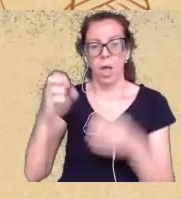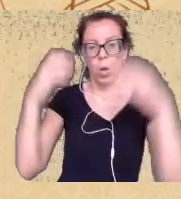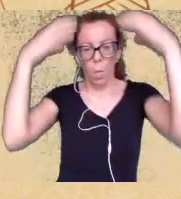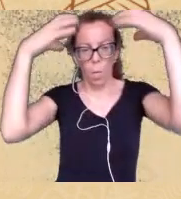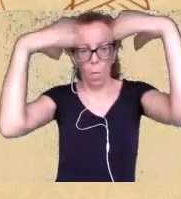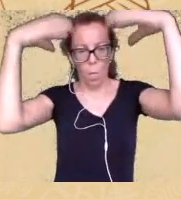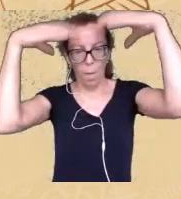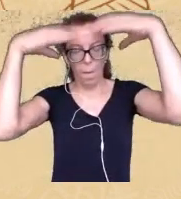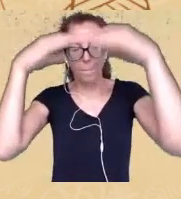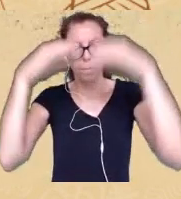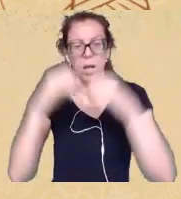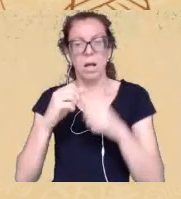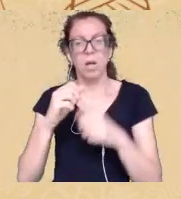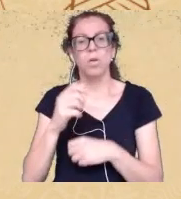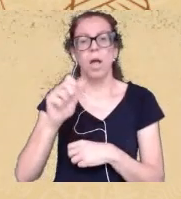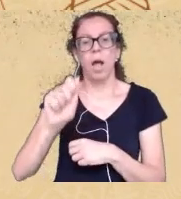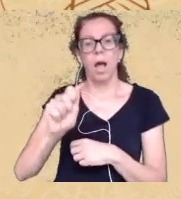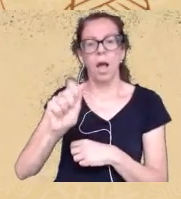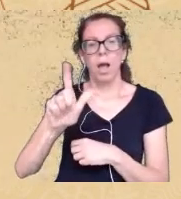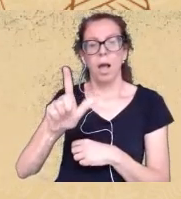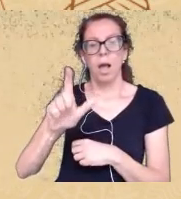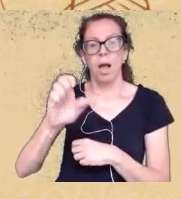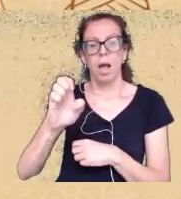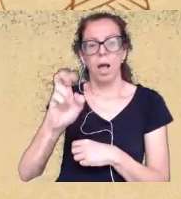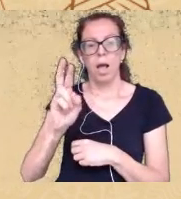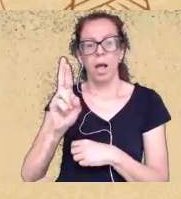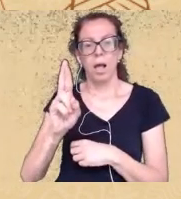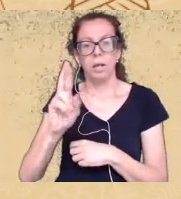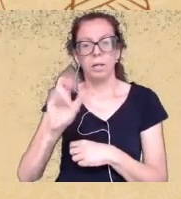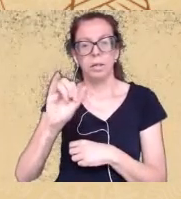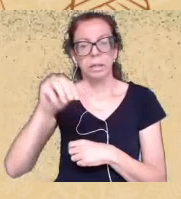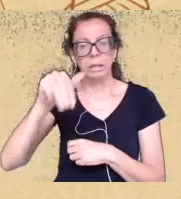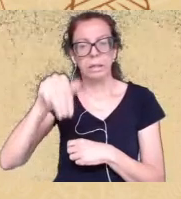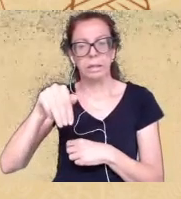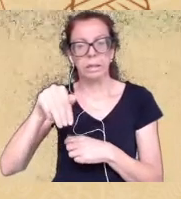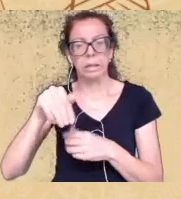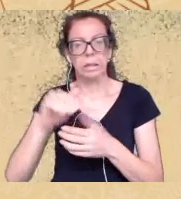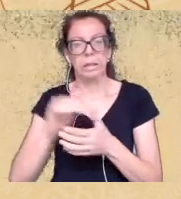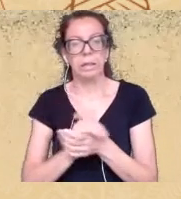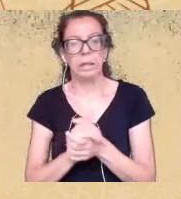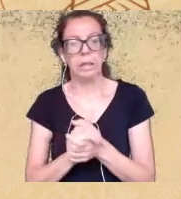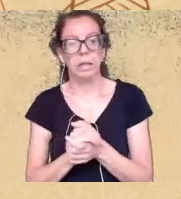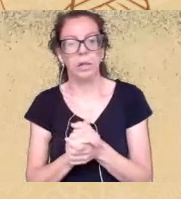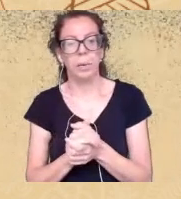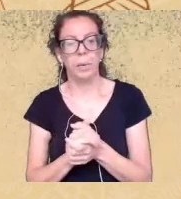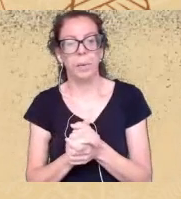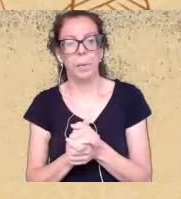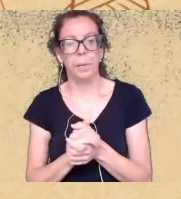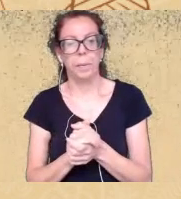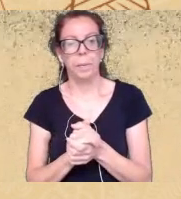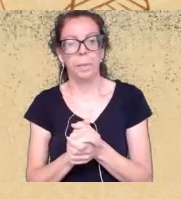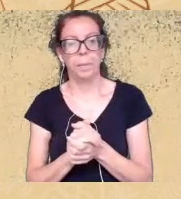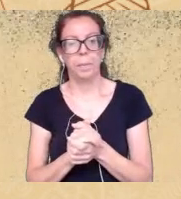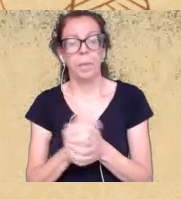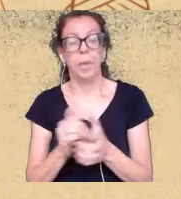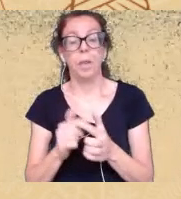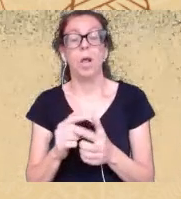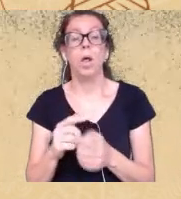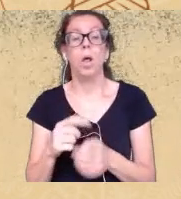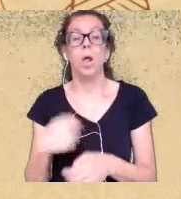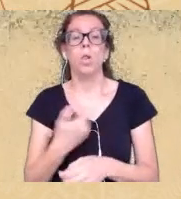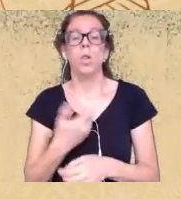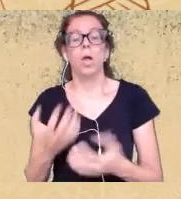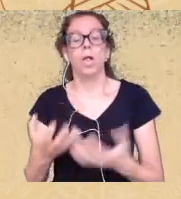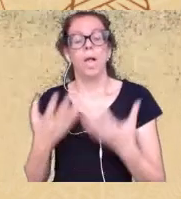do GPEDS então lá nós vamos privilegiar isso que eu dizia na minha fala inicial nós vamos estudar os autores e